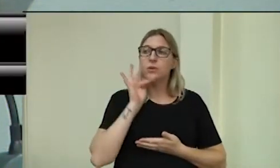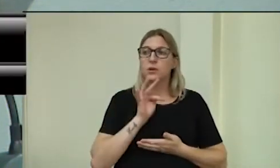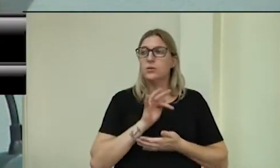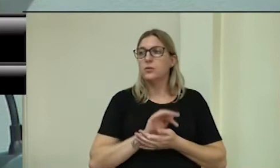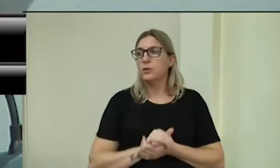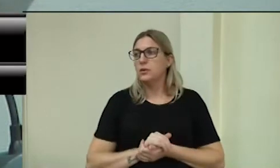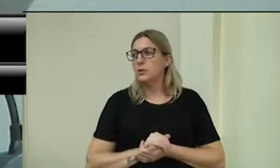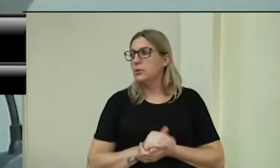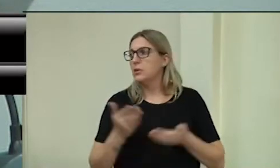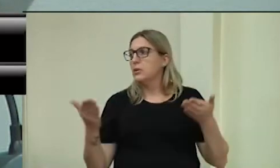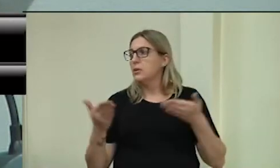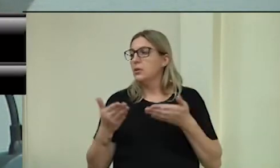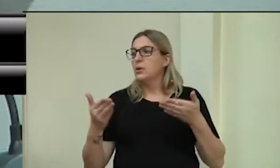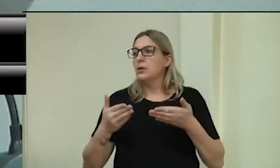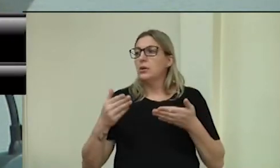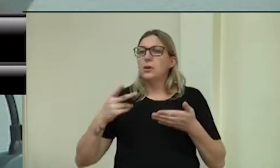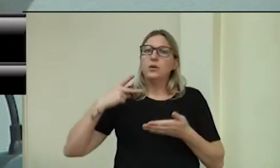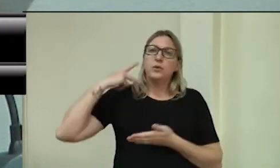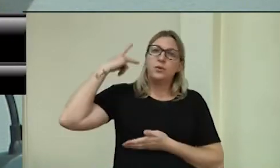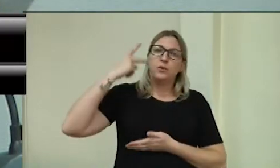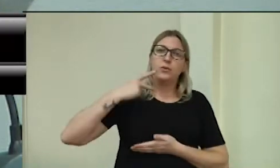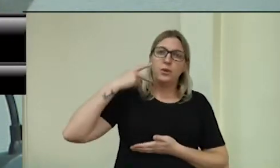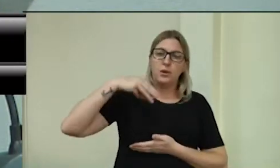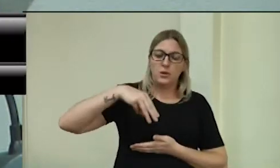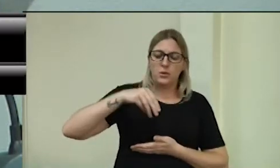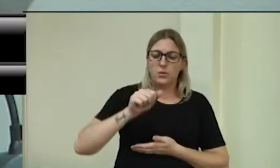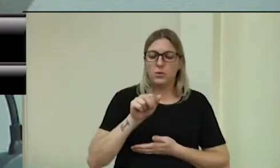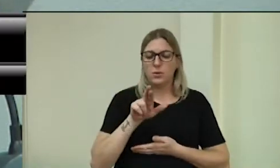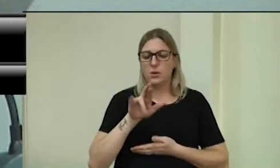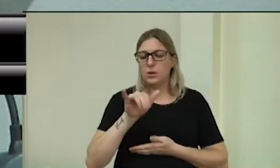Com a palavra, a vereadora Maria de Lourdes.